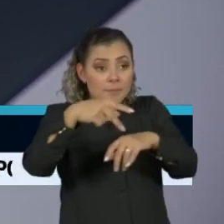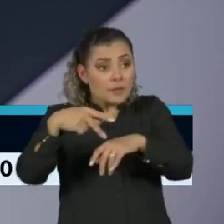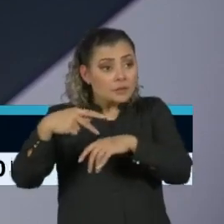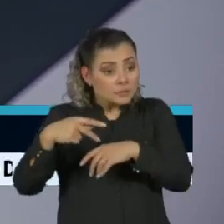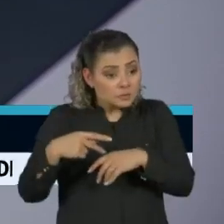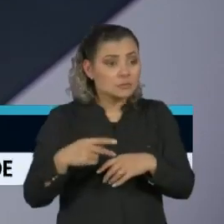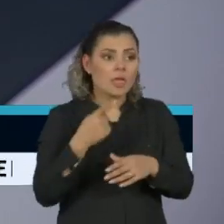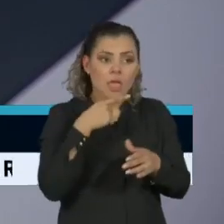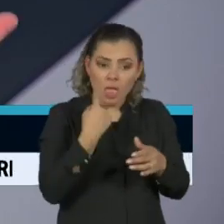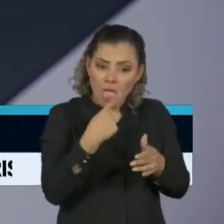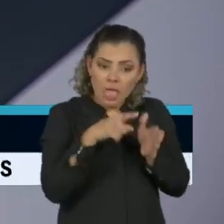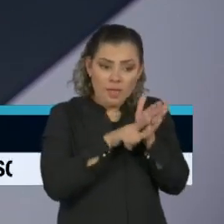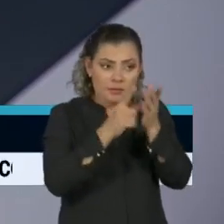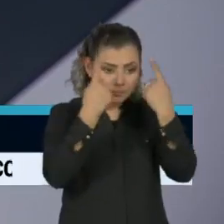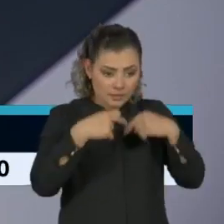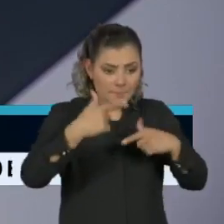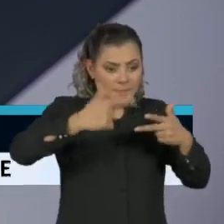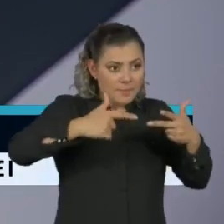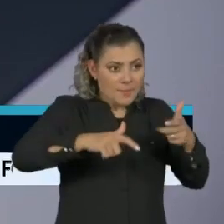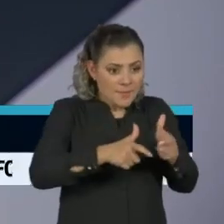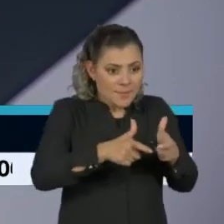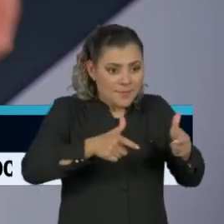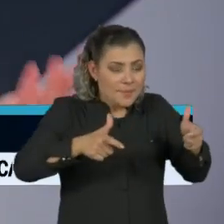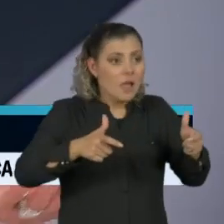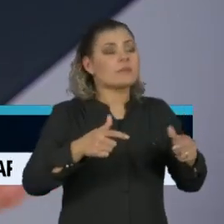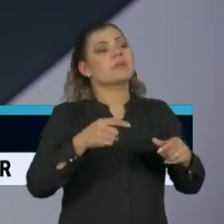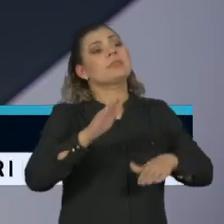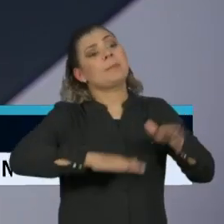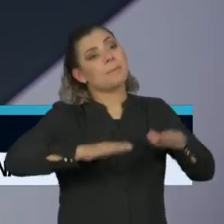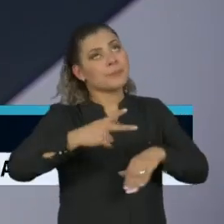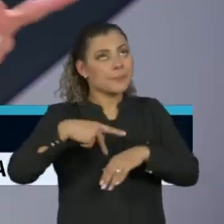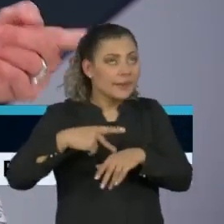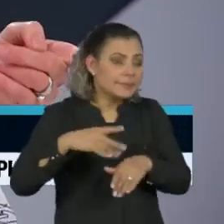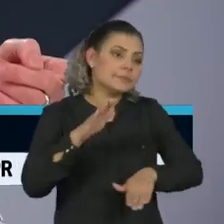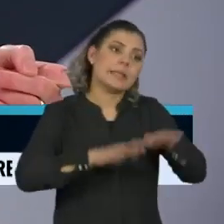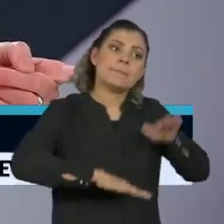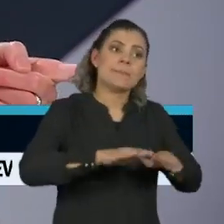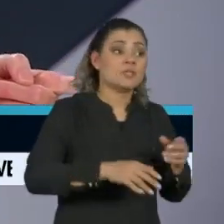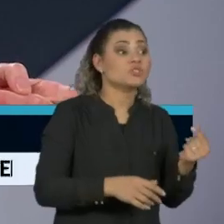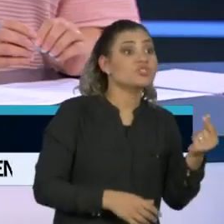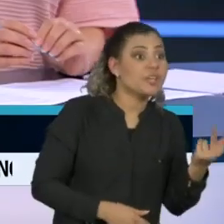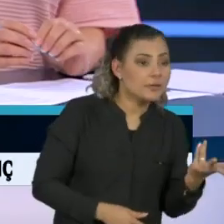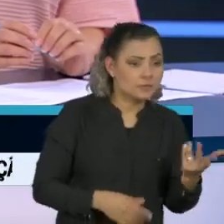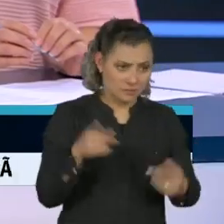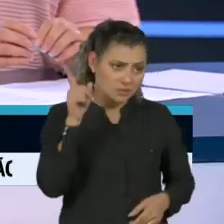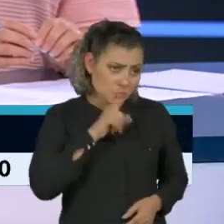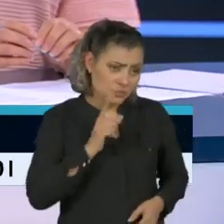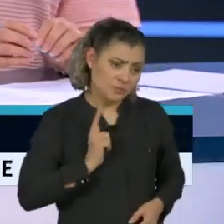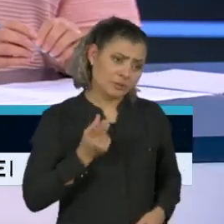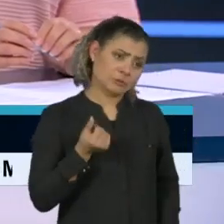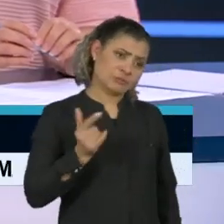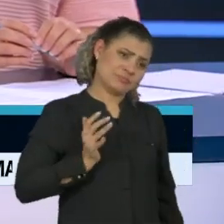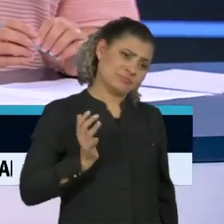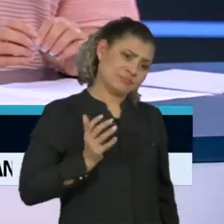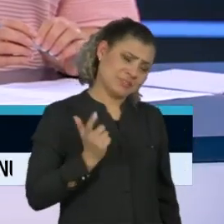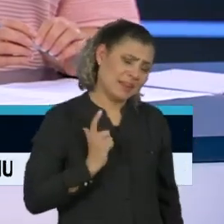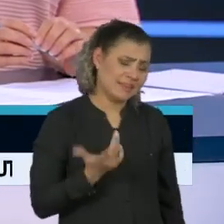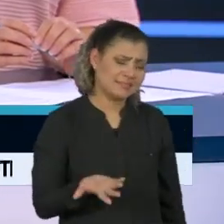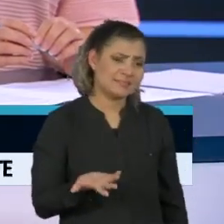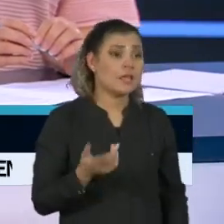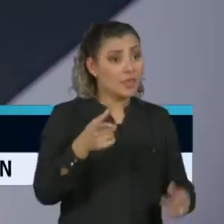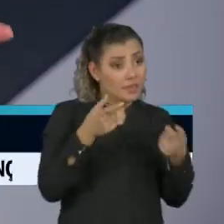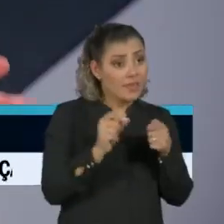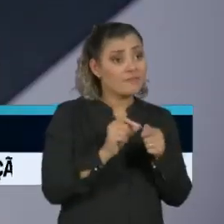mais, para isso você precisa, depende do tamanho do país, do recurso que o país tem, os Estados Unidos têm recurso, eles estão querendo fazer e